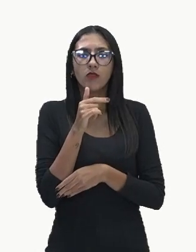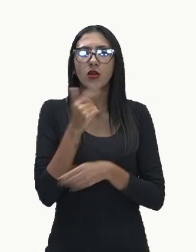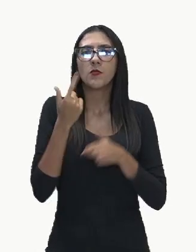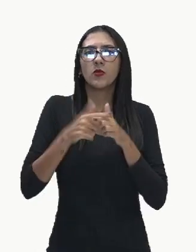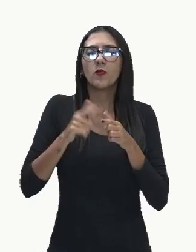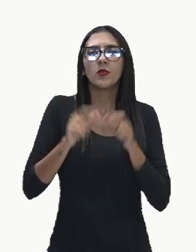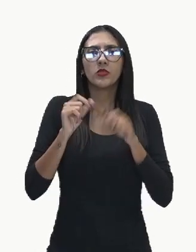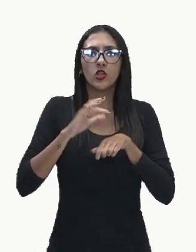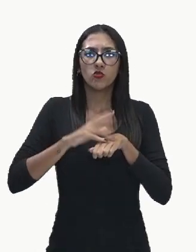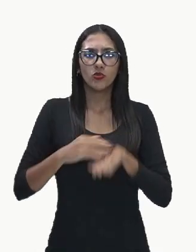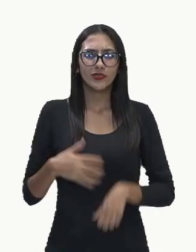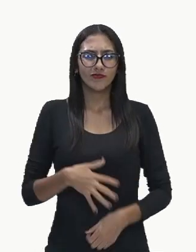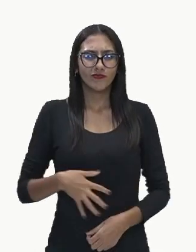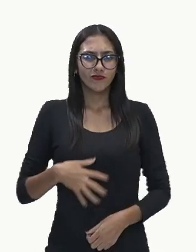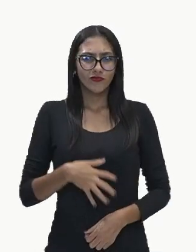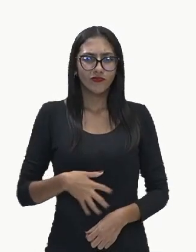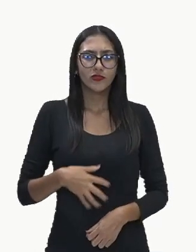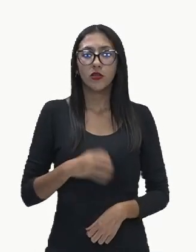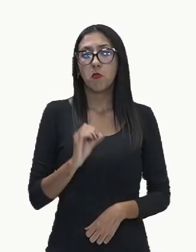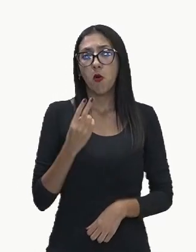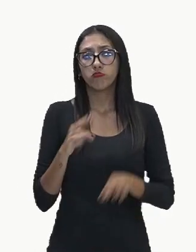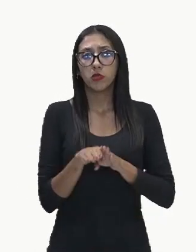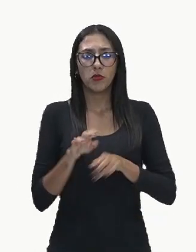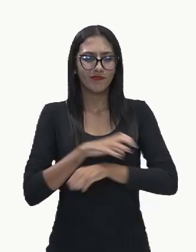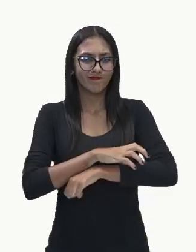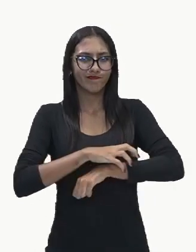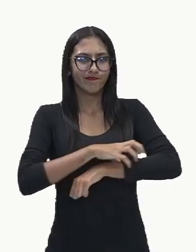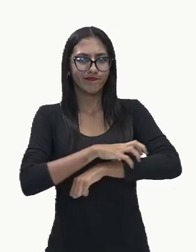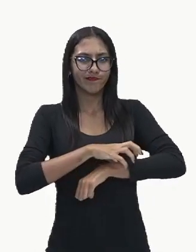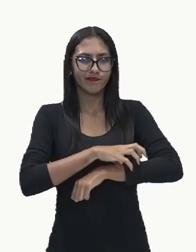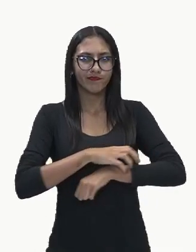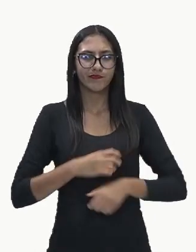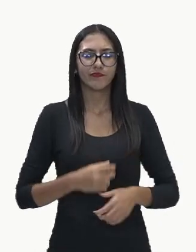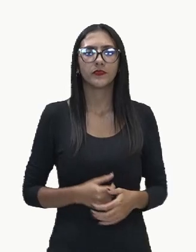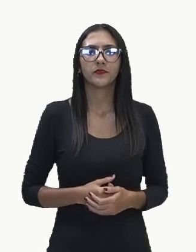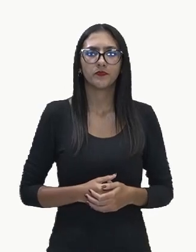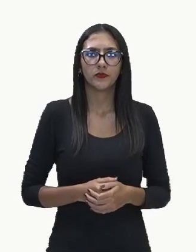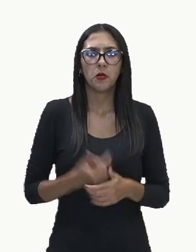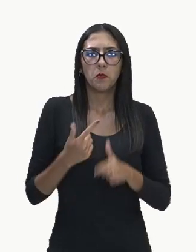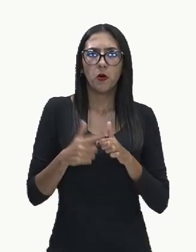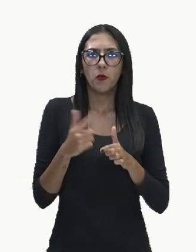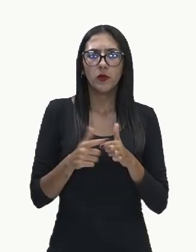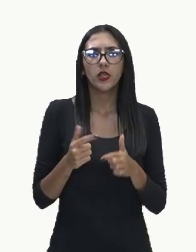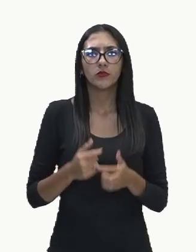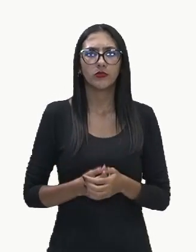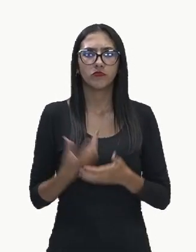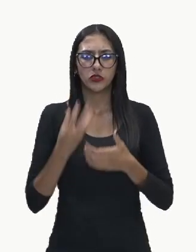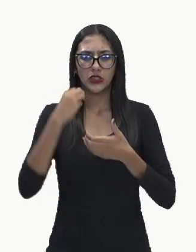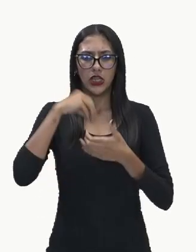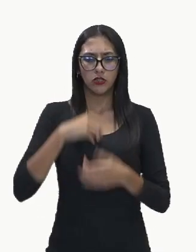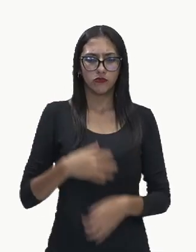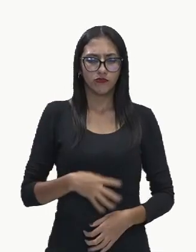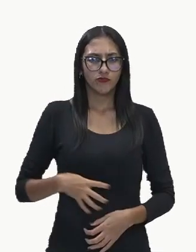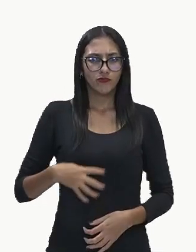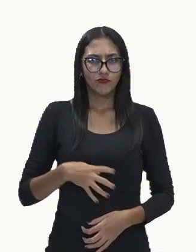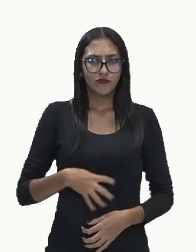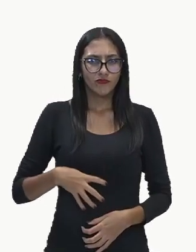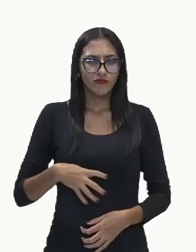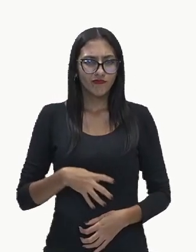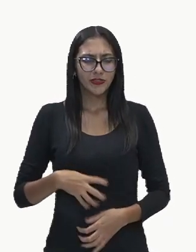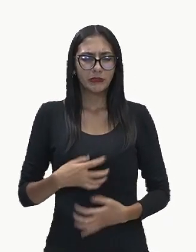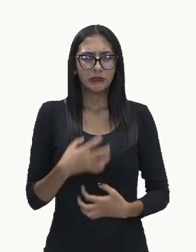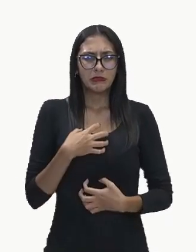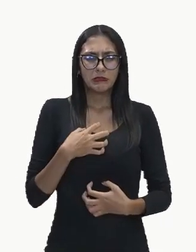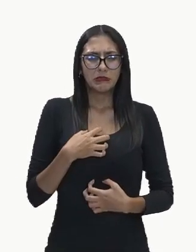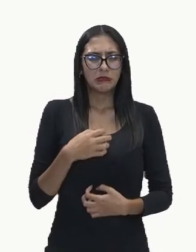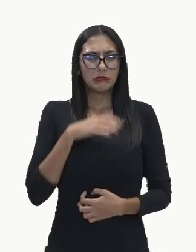gastrointestinais e dermatológicas. Então, problemas que dão no intestino, no estômago, que é o primeiro lugar onde se sente,